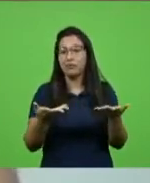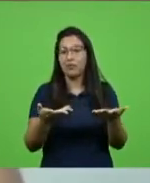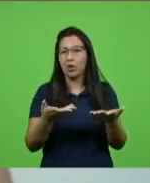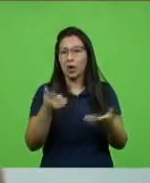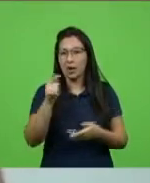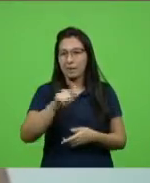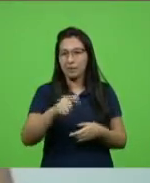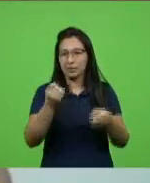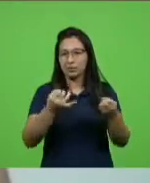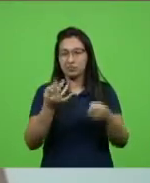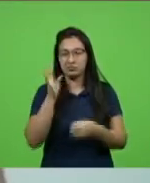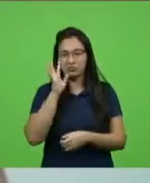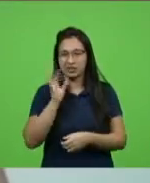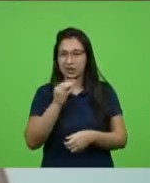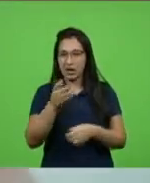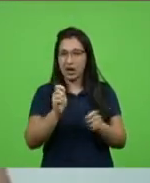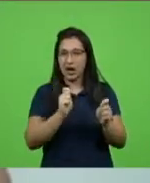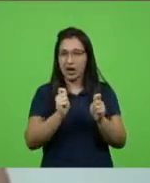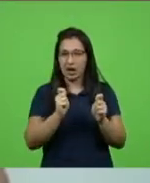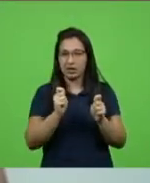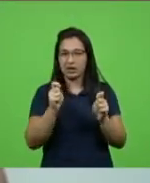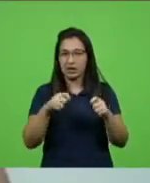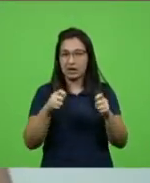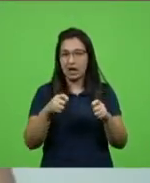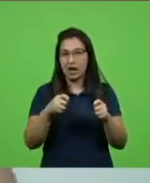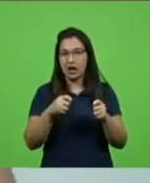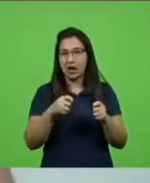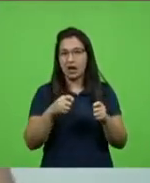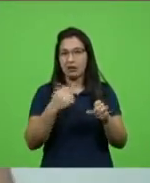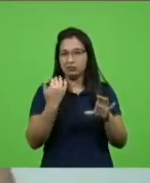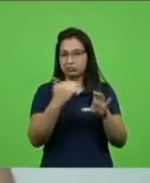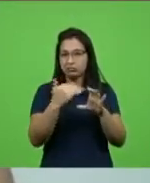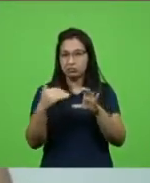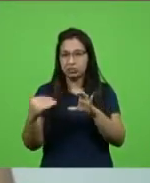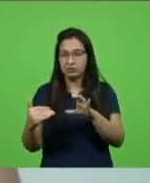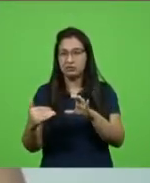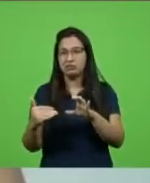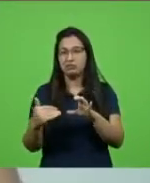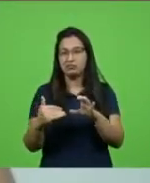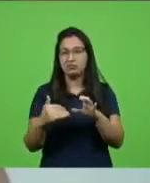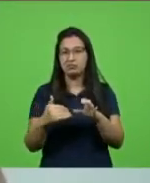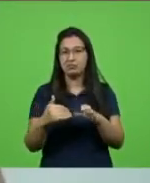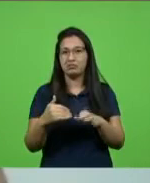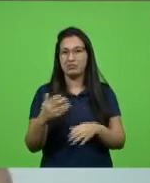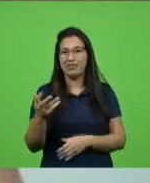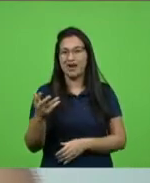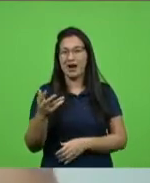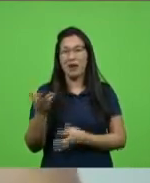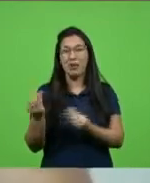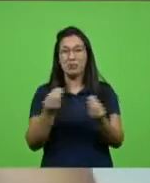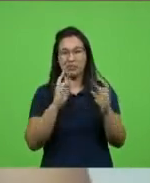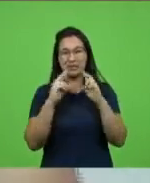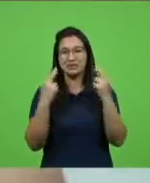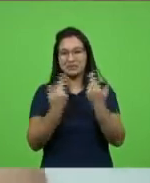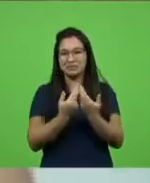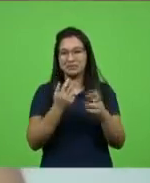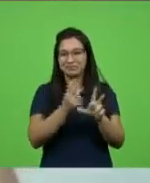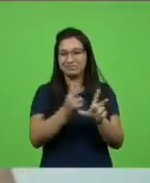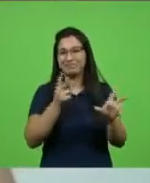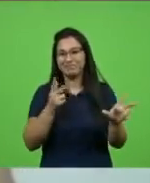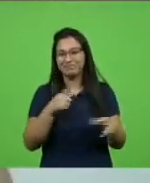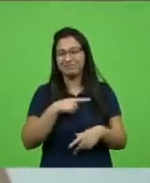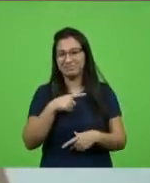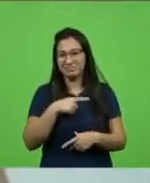assessoria chegou a preparar, protocolar, porque nessa correria de reuniões virtuais a gente tem